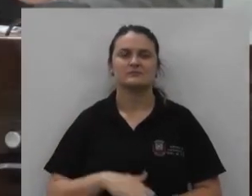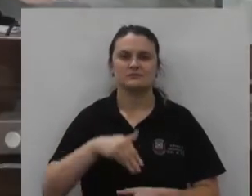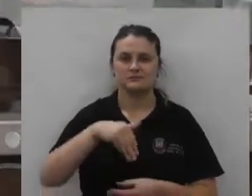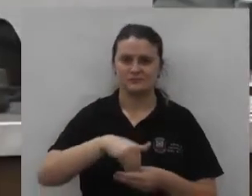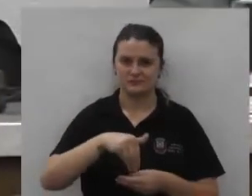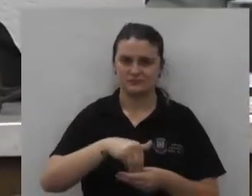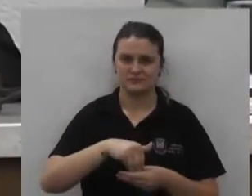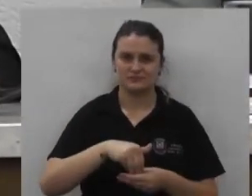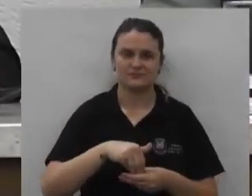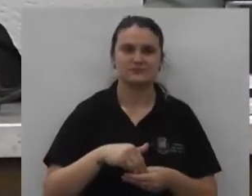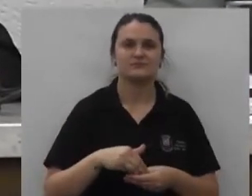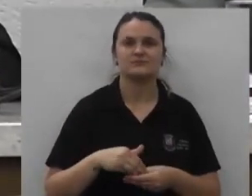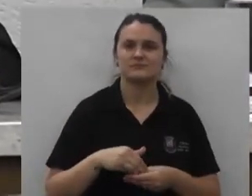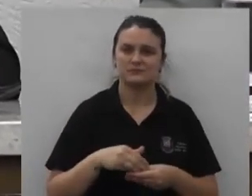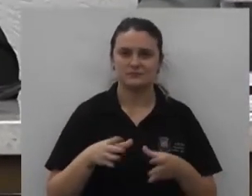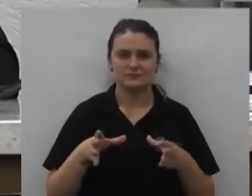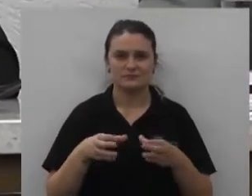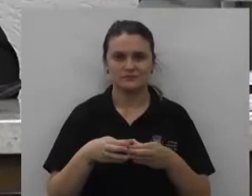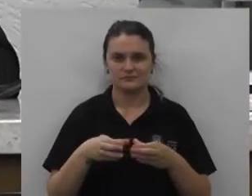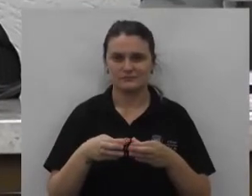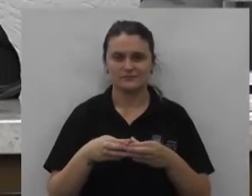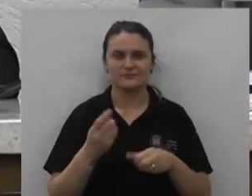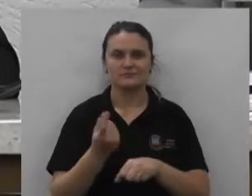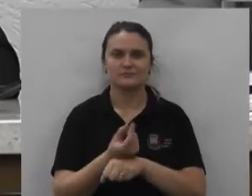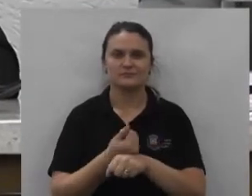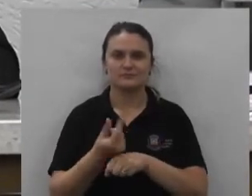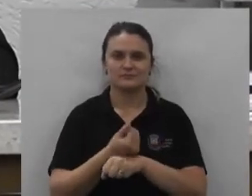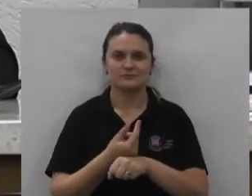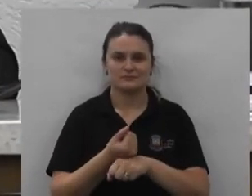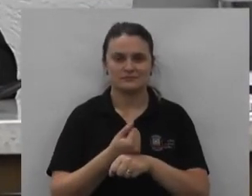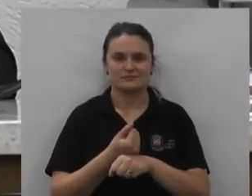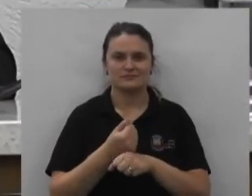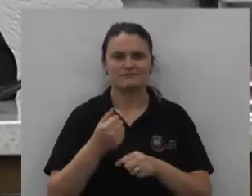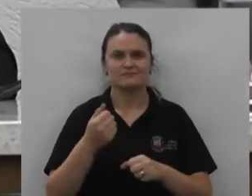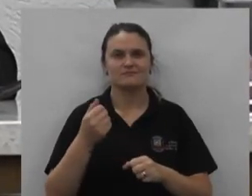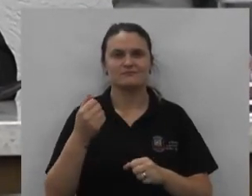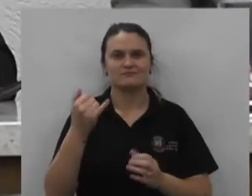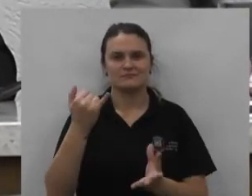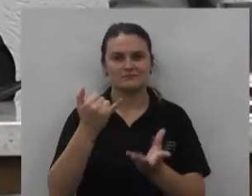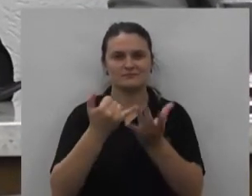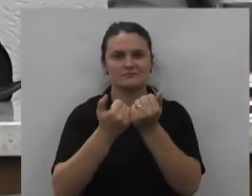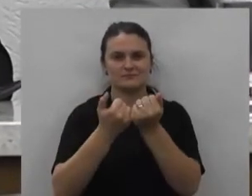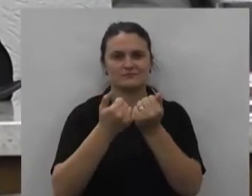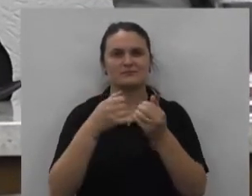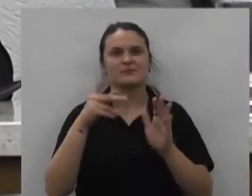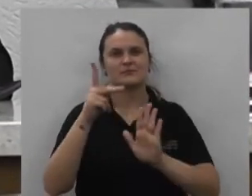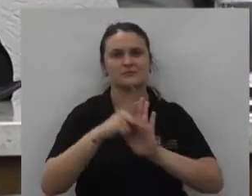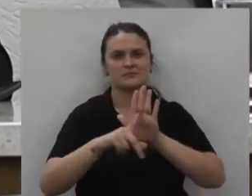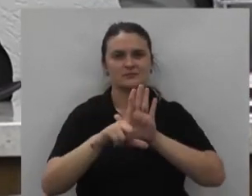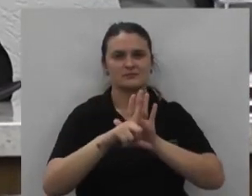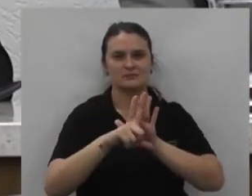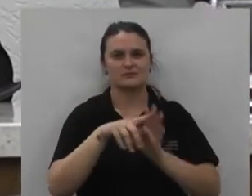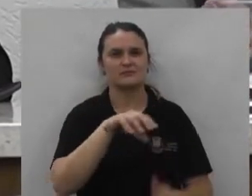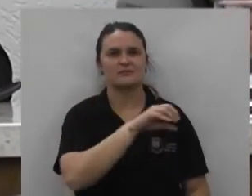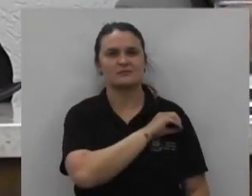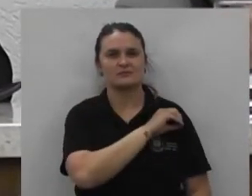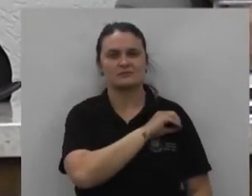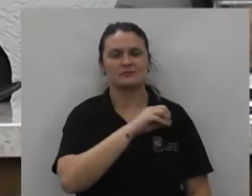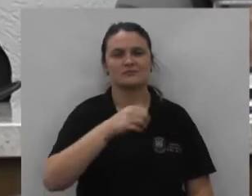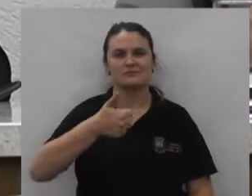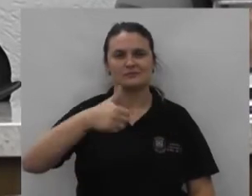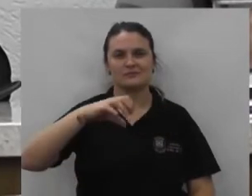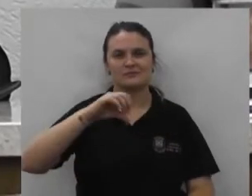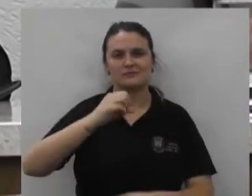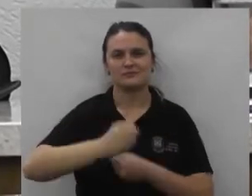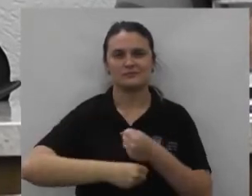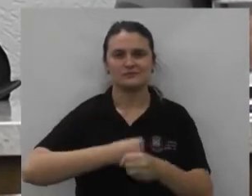votação do parecer fundamentado da comissão de finanças orçamento e patrimônio favorável ao projeto de lei ordinária número